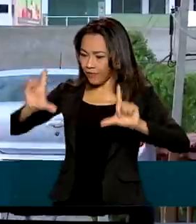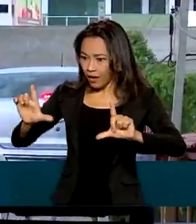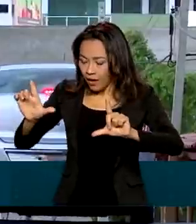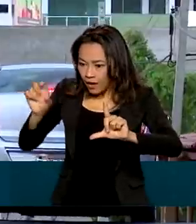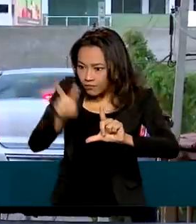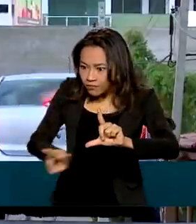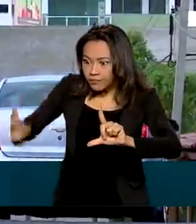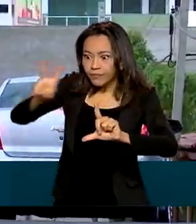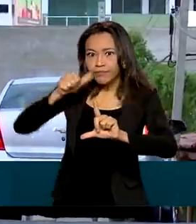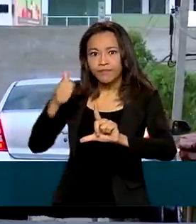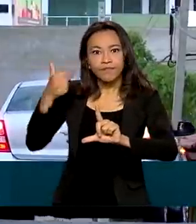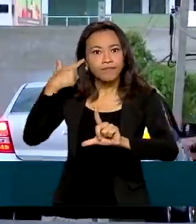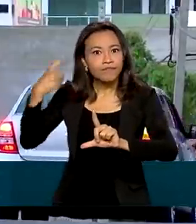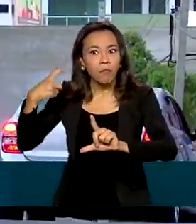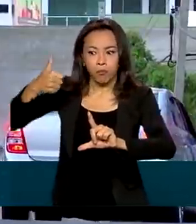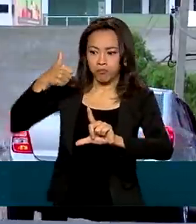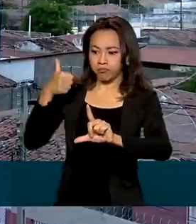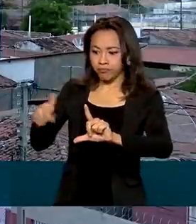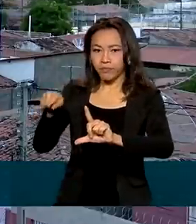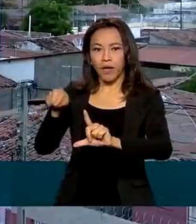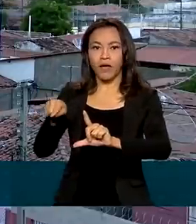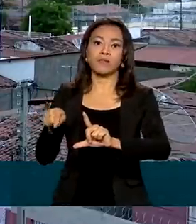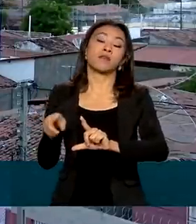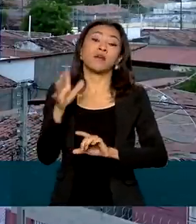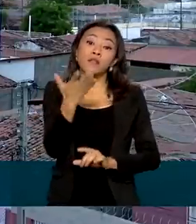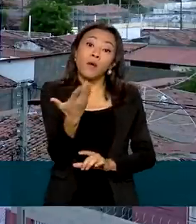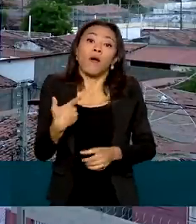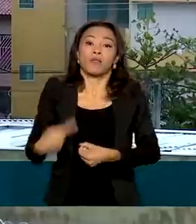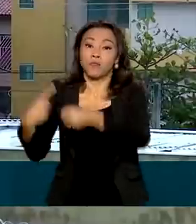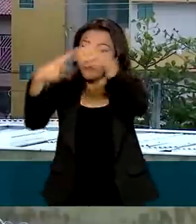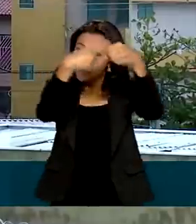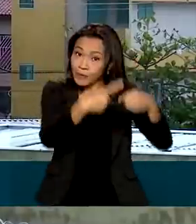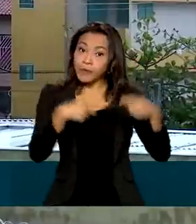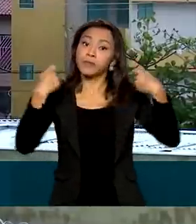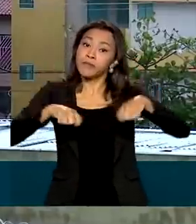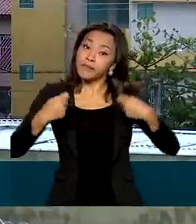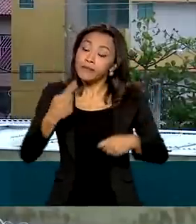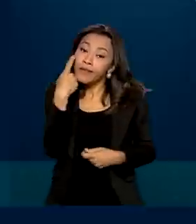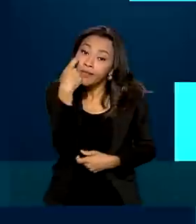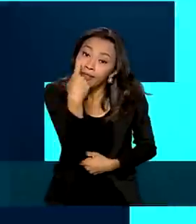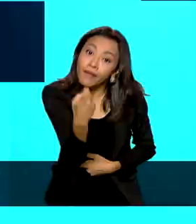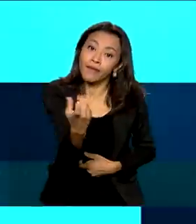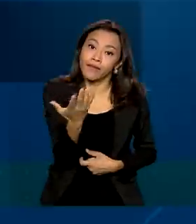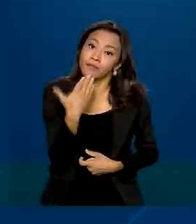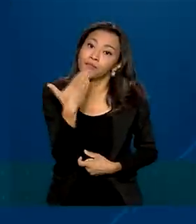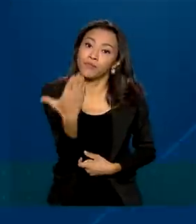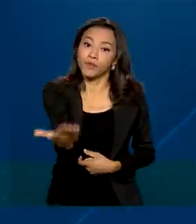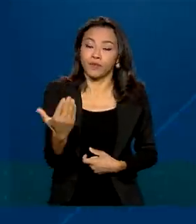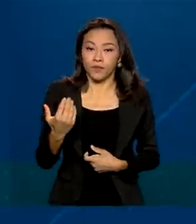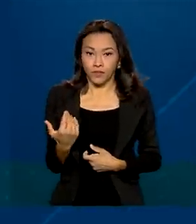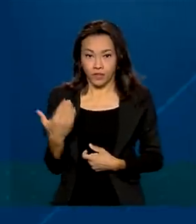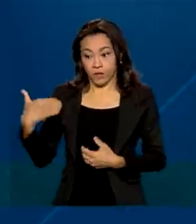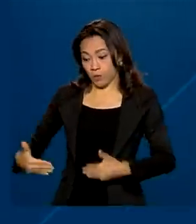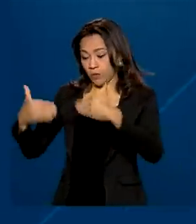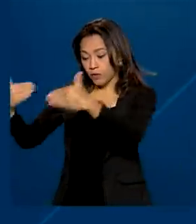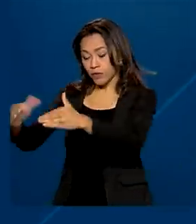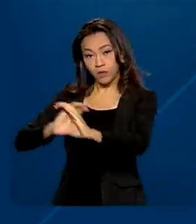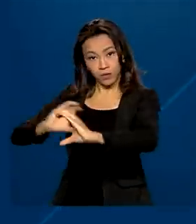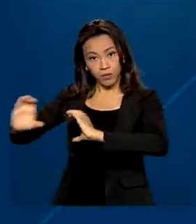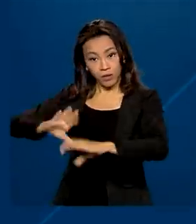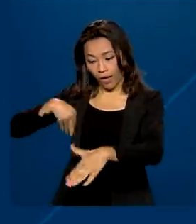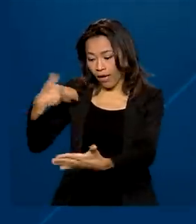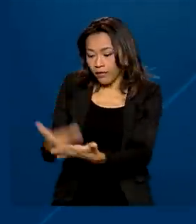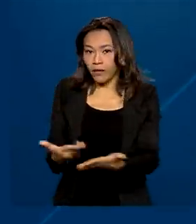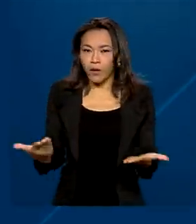captar. Para participar do Digitaliza Brasil, as prefeituras precisam manifestar interesse. Segundo o Ministério das Comunicações, até o